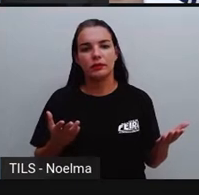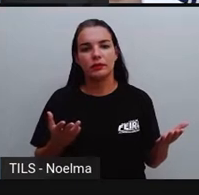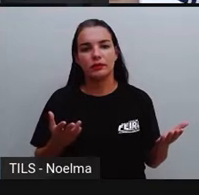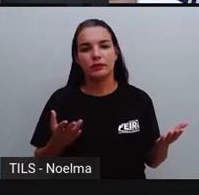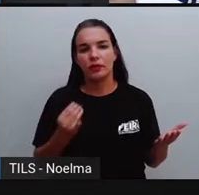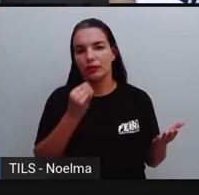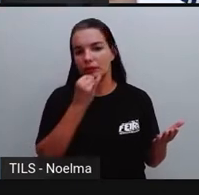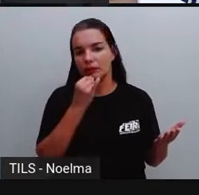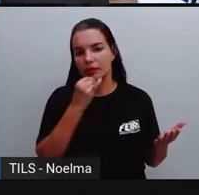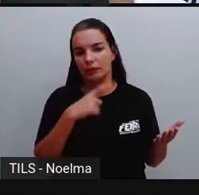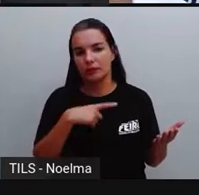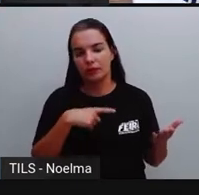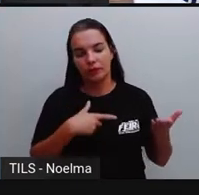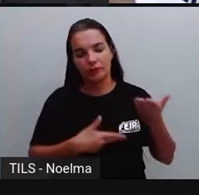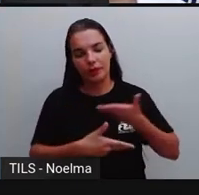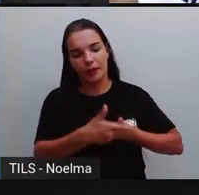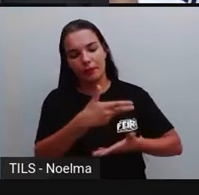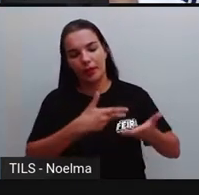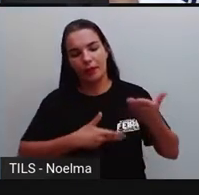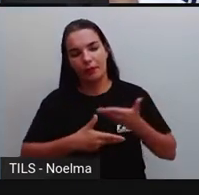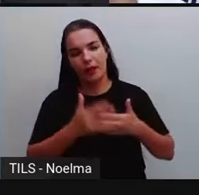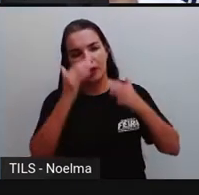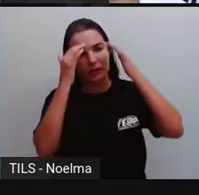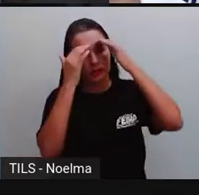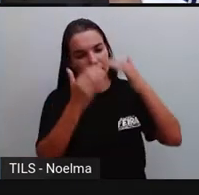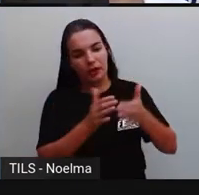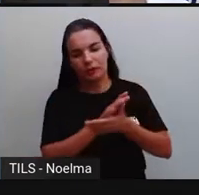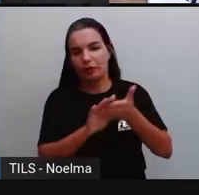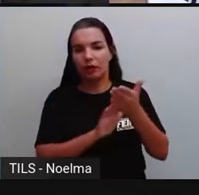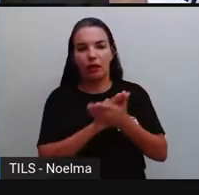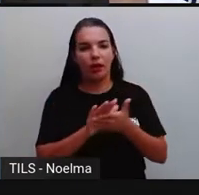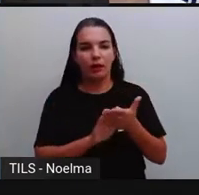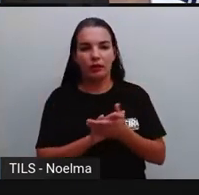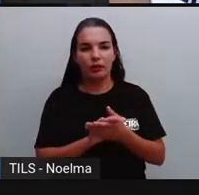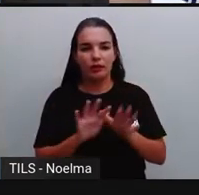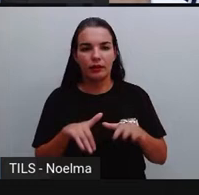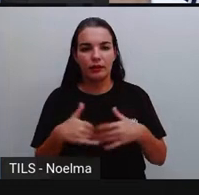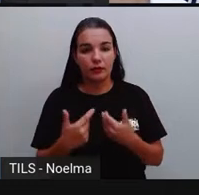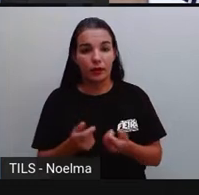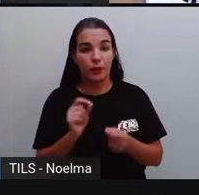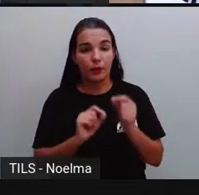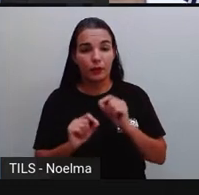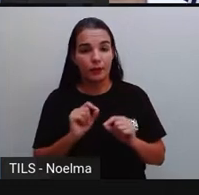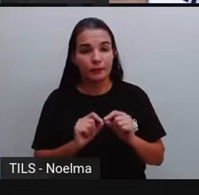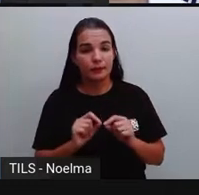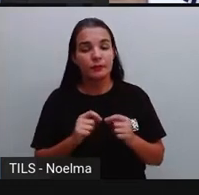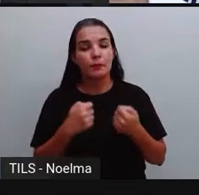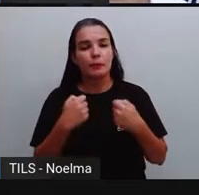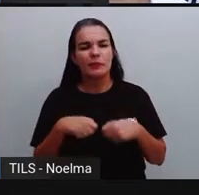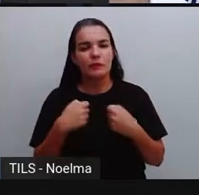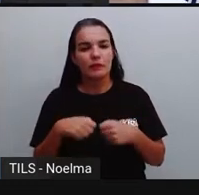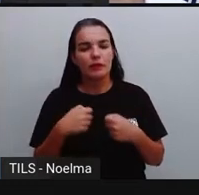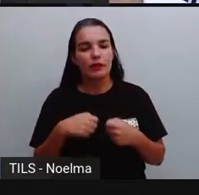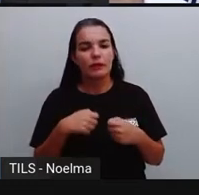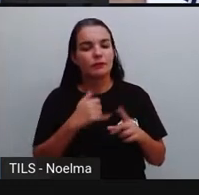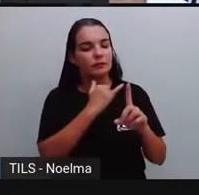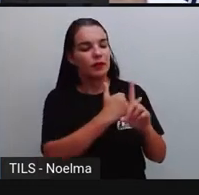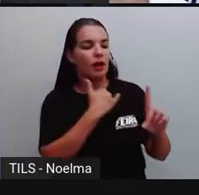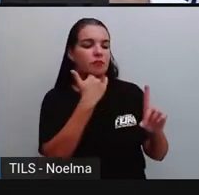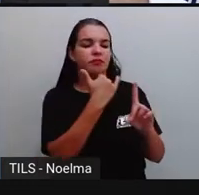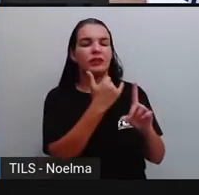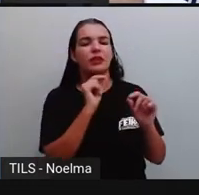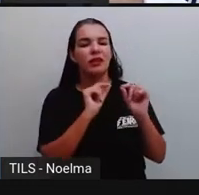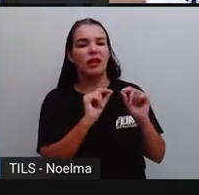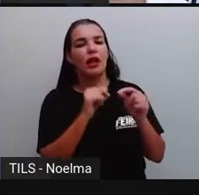de aceitar e conviver com as diferenças, tá? Entre as pessoas e tratá-las de maneira respeitosa. Então, ele acha que